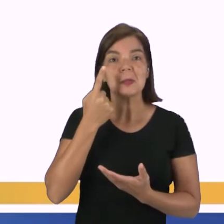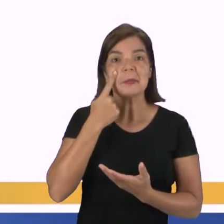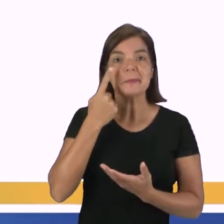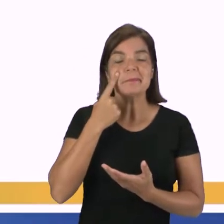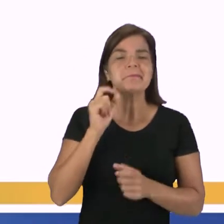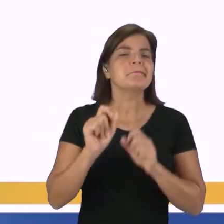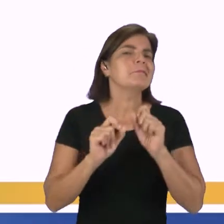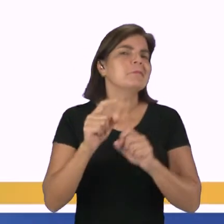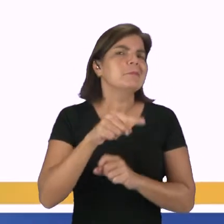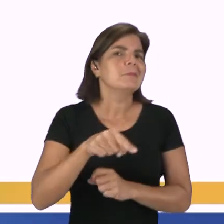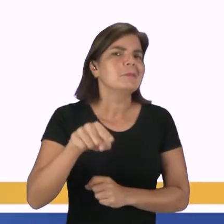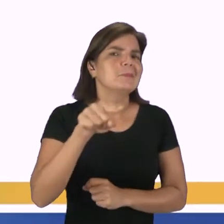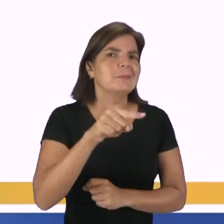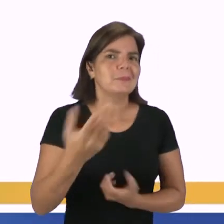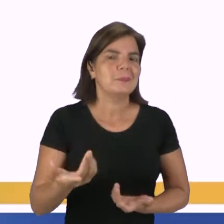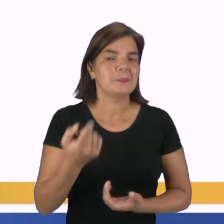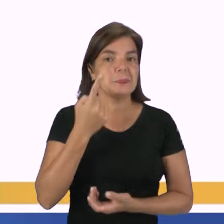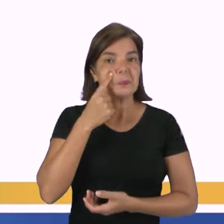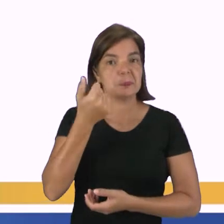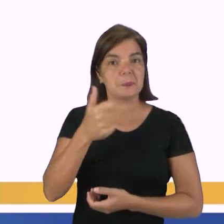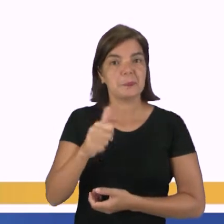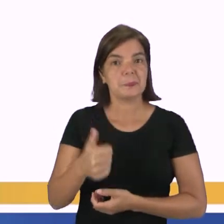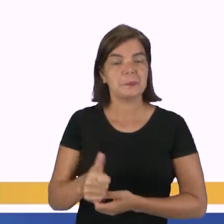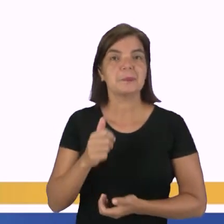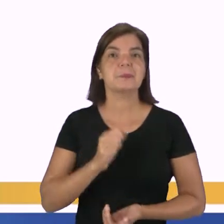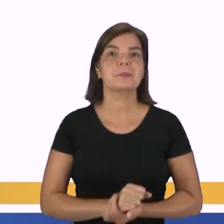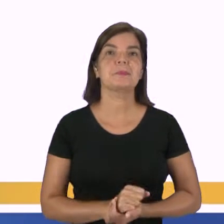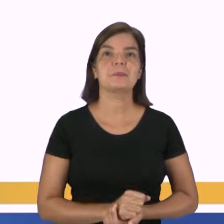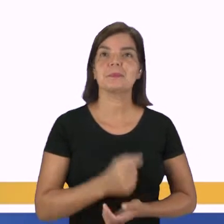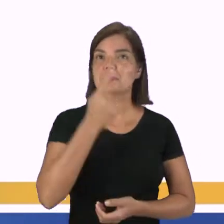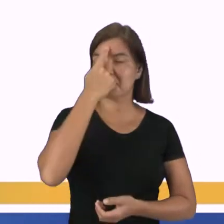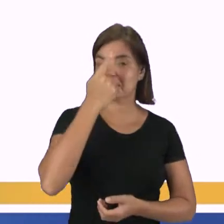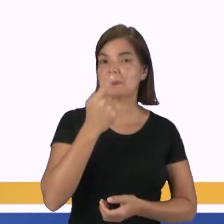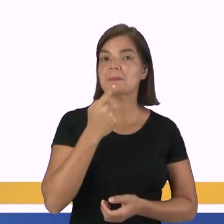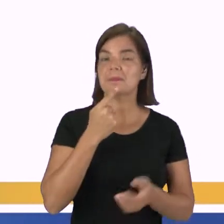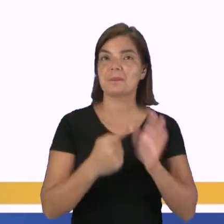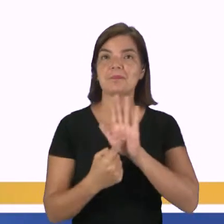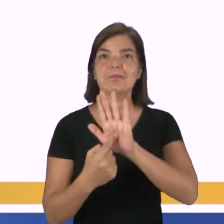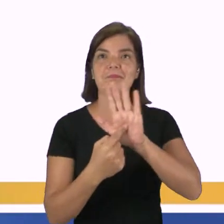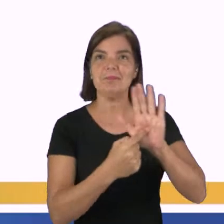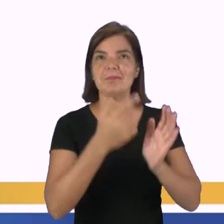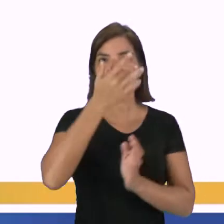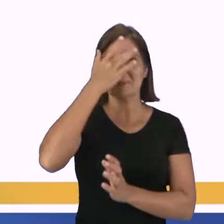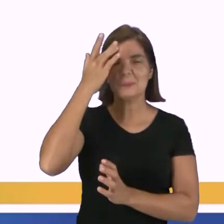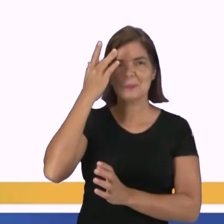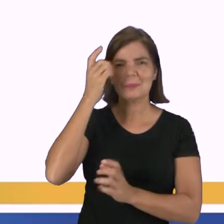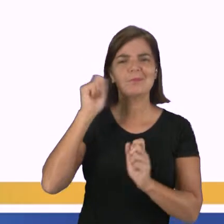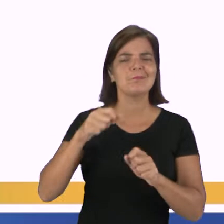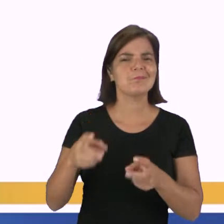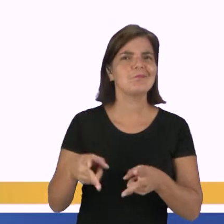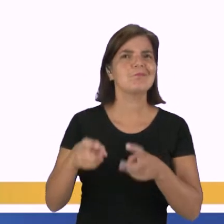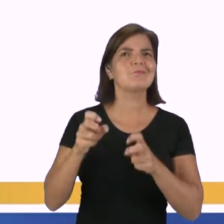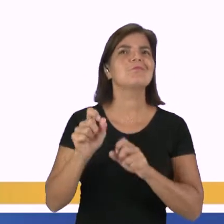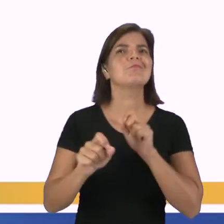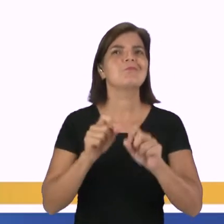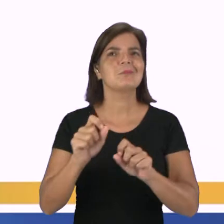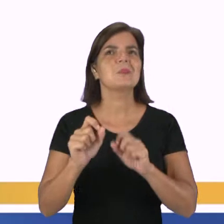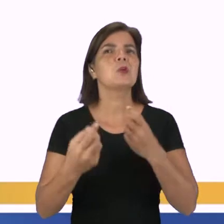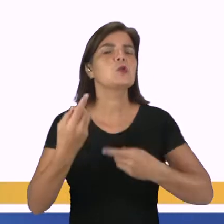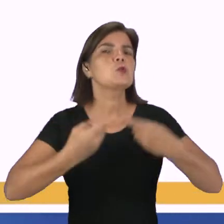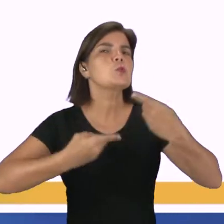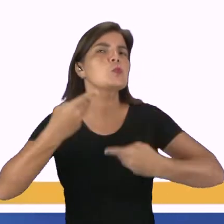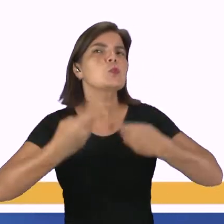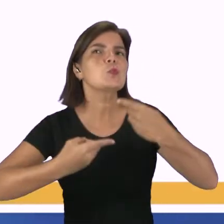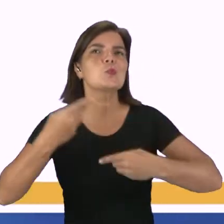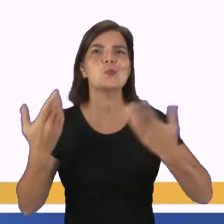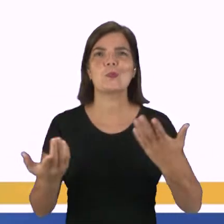imagem, o que vocês verificam? Pelas imagens e expressões das pessoas, podemos perceber que se trata de uma